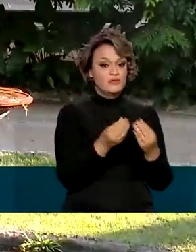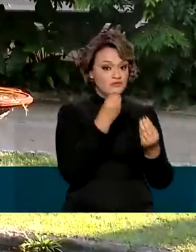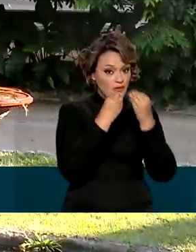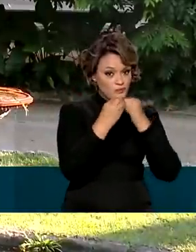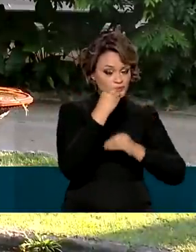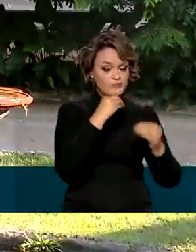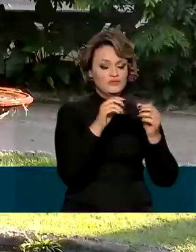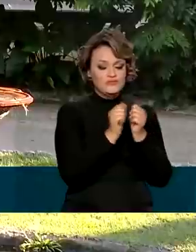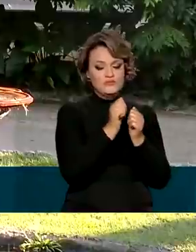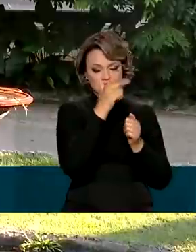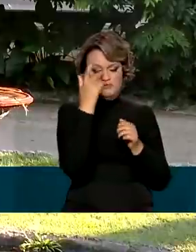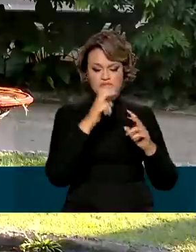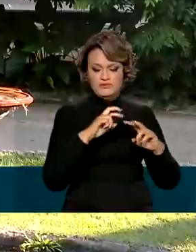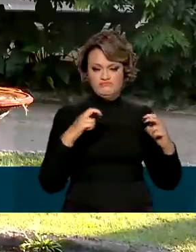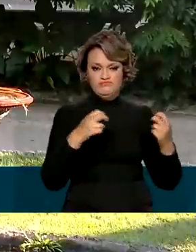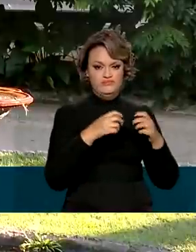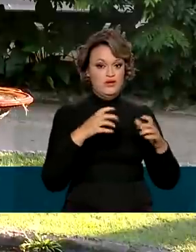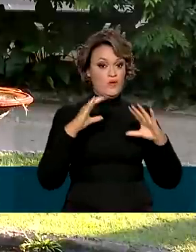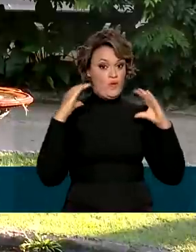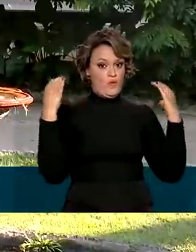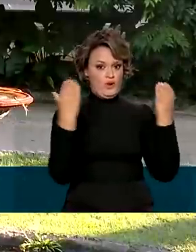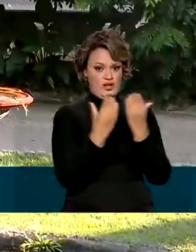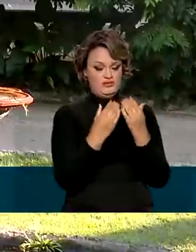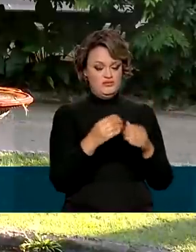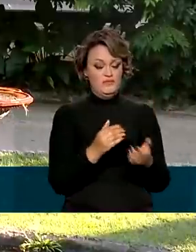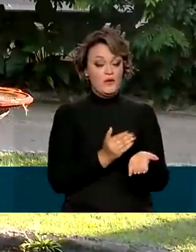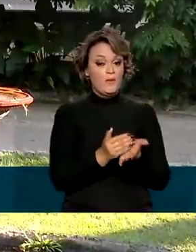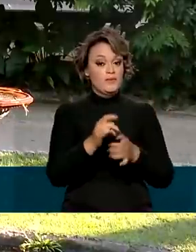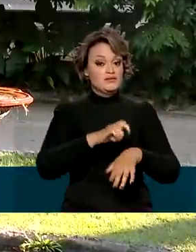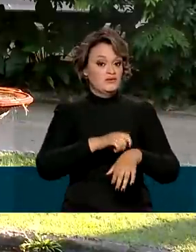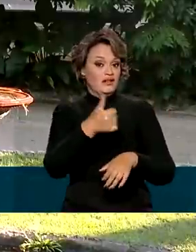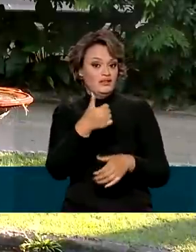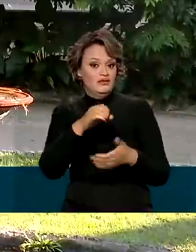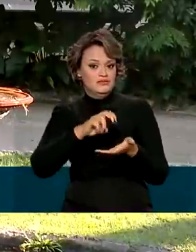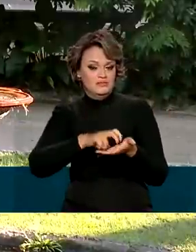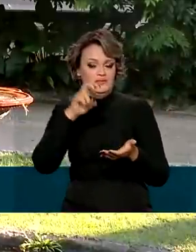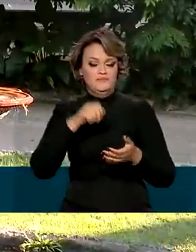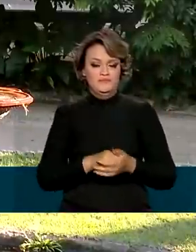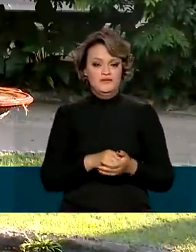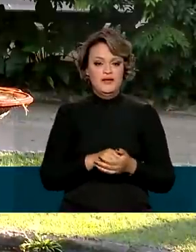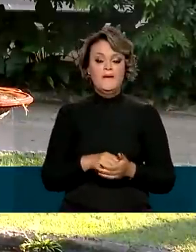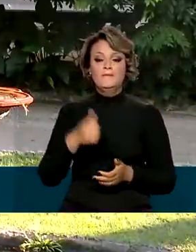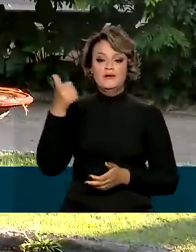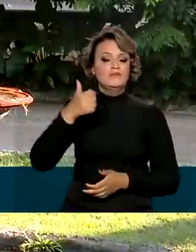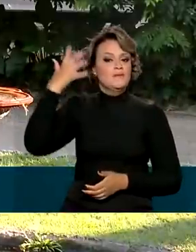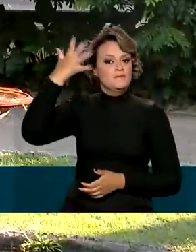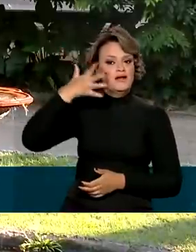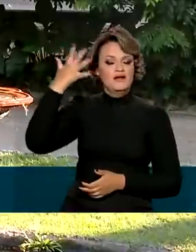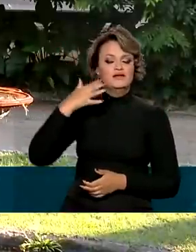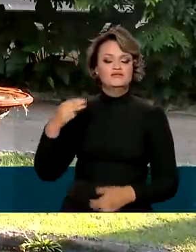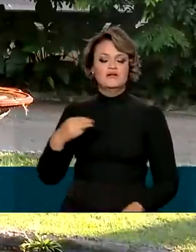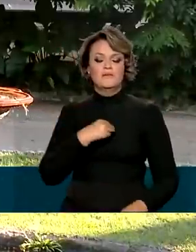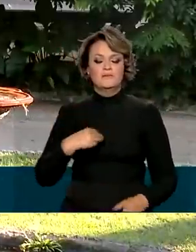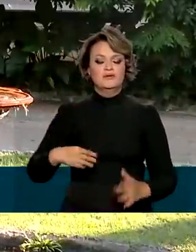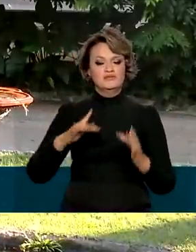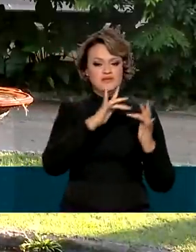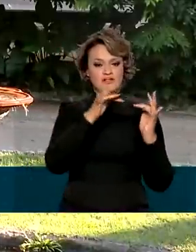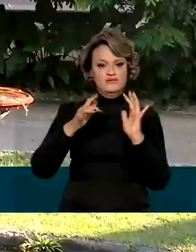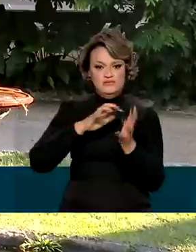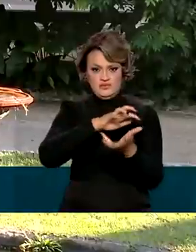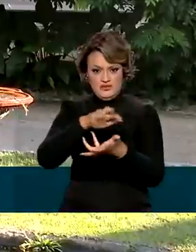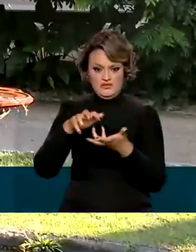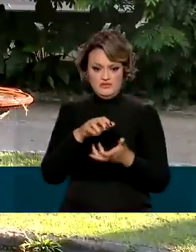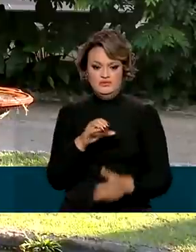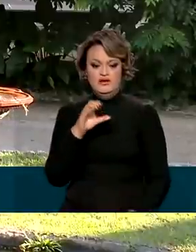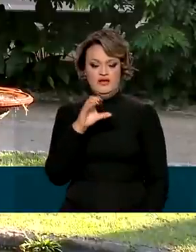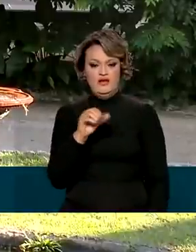participantes. O Congresso começa hoje às 10 horas da manhã. Quem fala na primeira palestra é o ministro das Relações Exteriores,